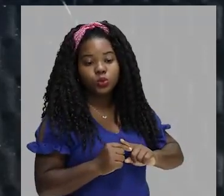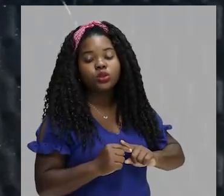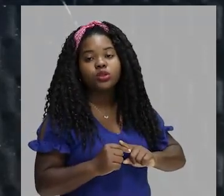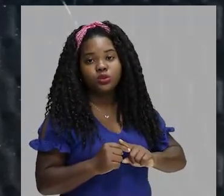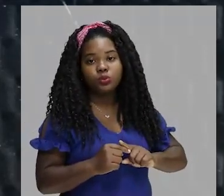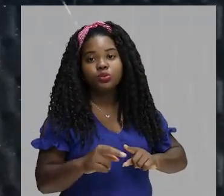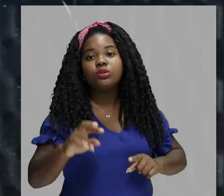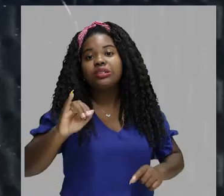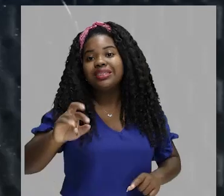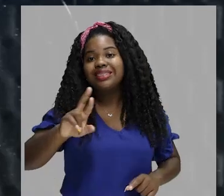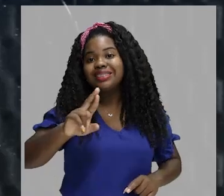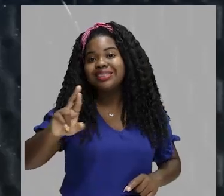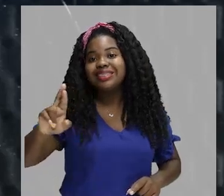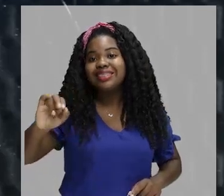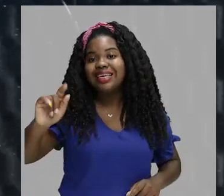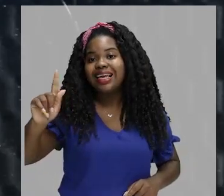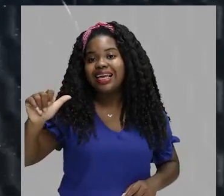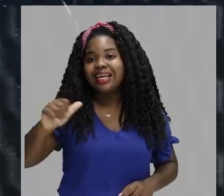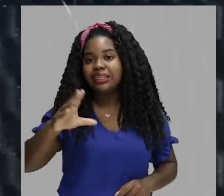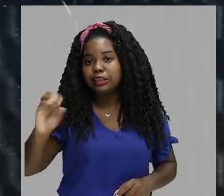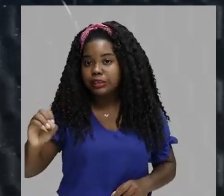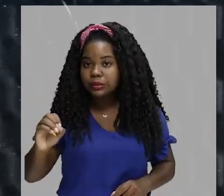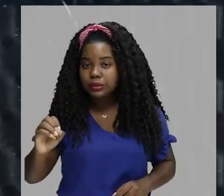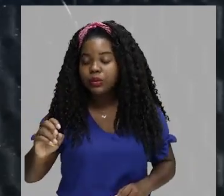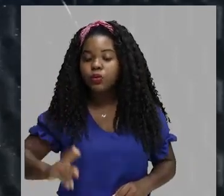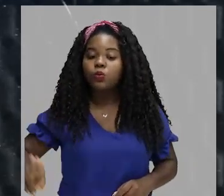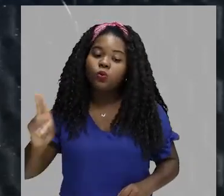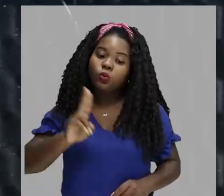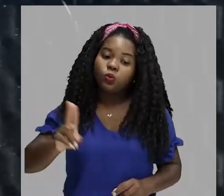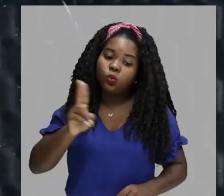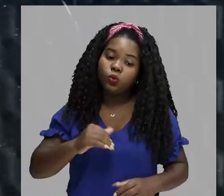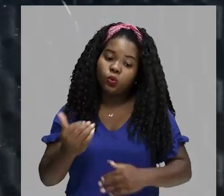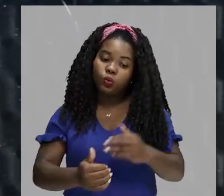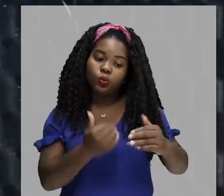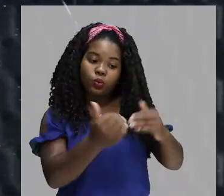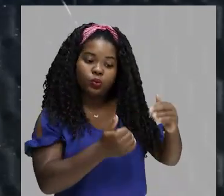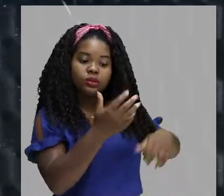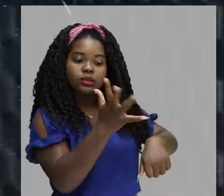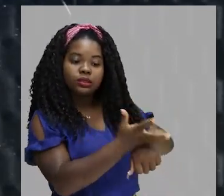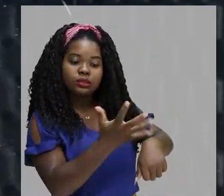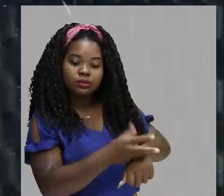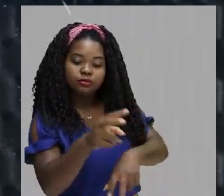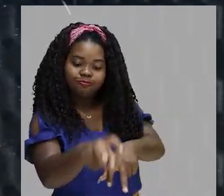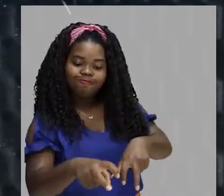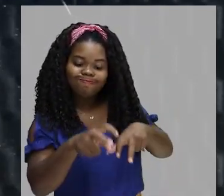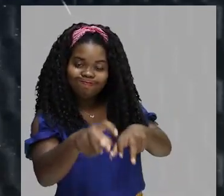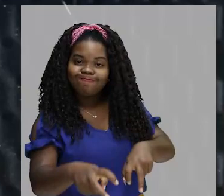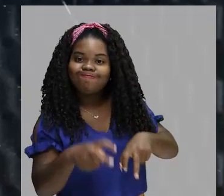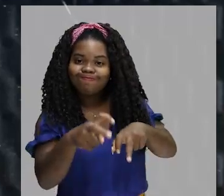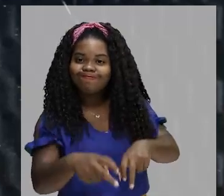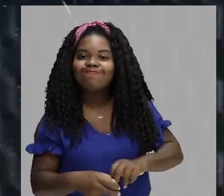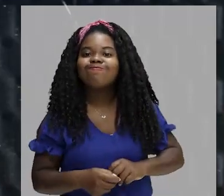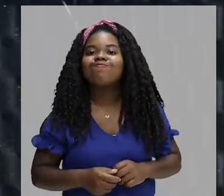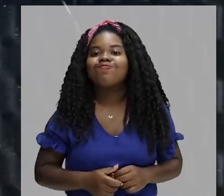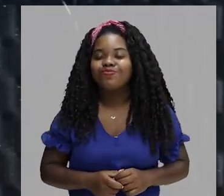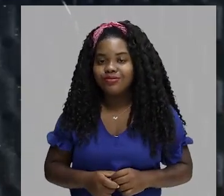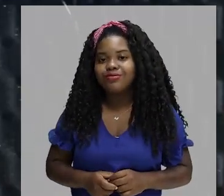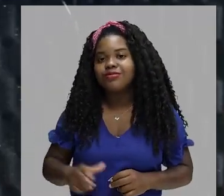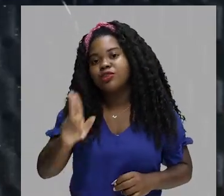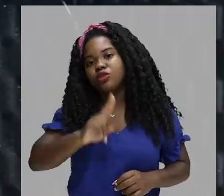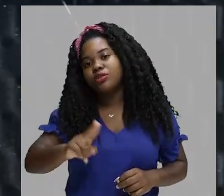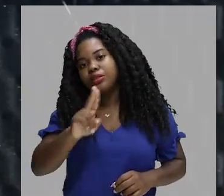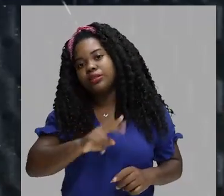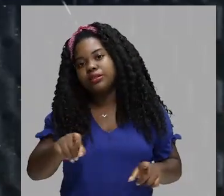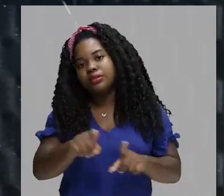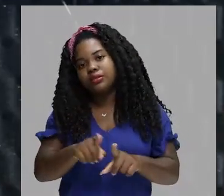avançada que eles utilizavam para o desenvolvimento das suas atividades agrícolas. Inclusive, com a utilização de